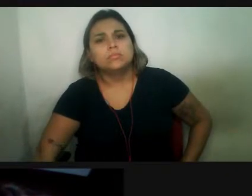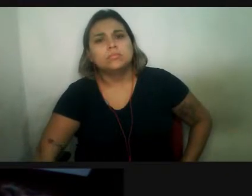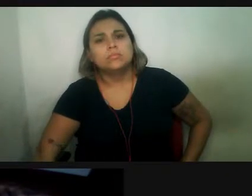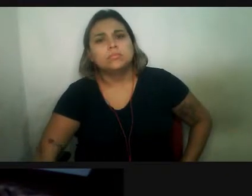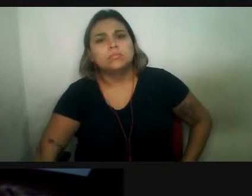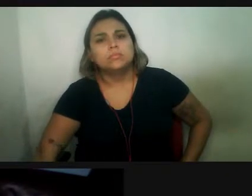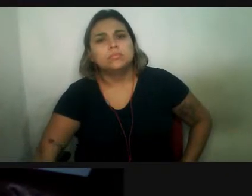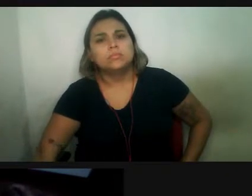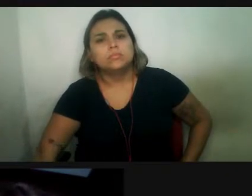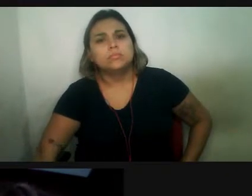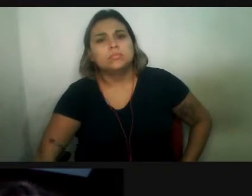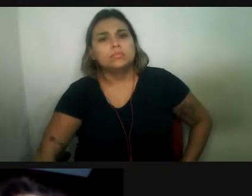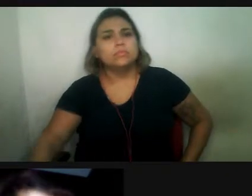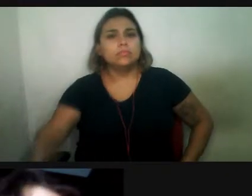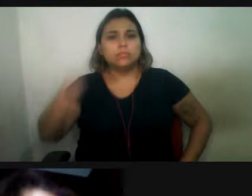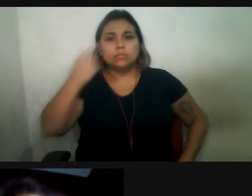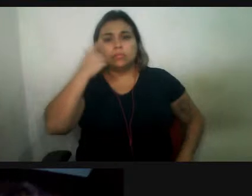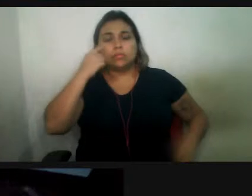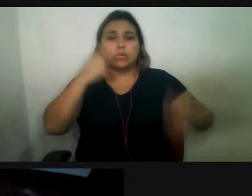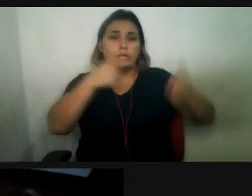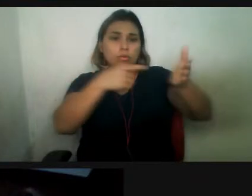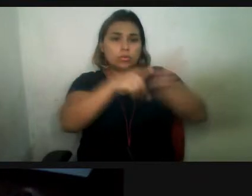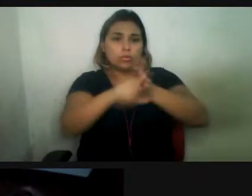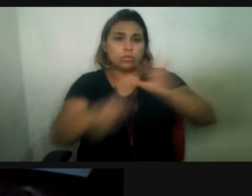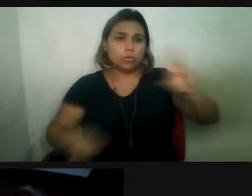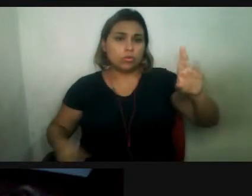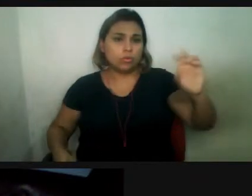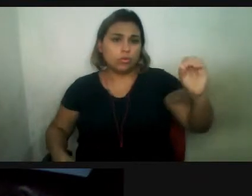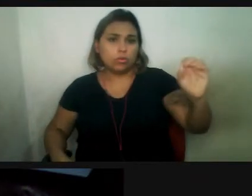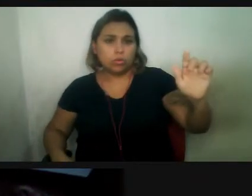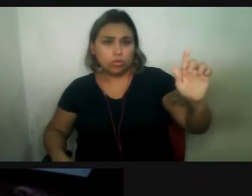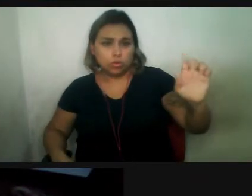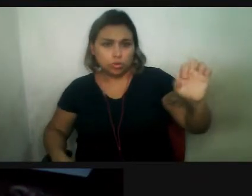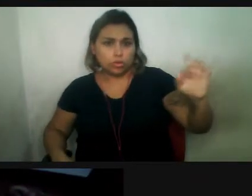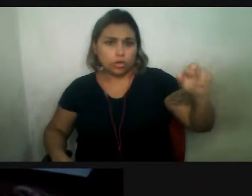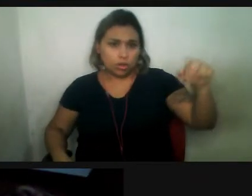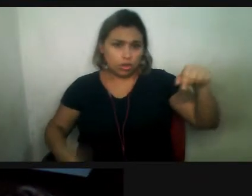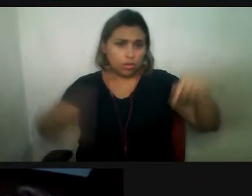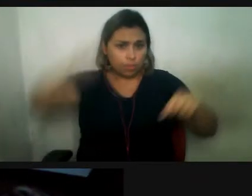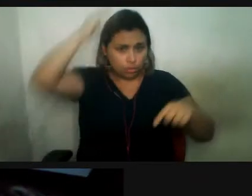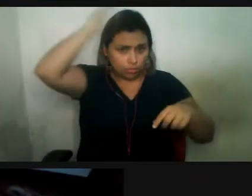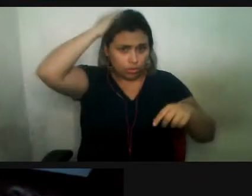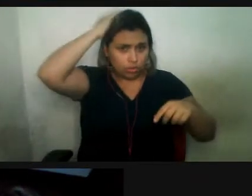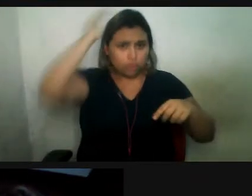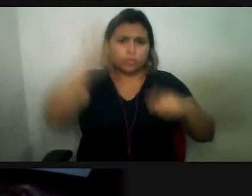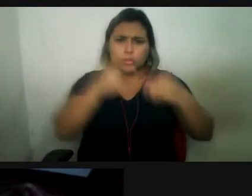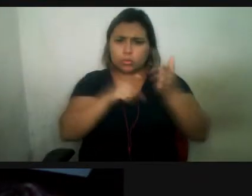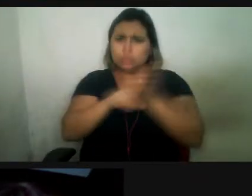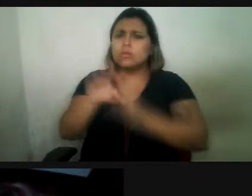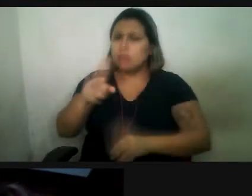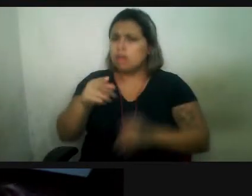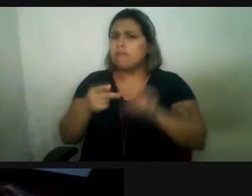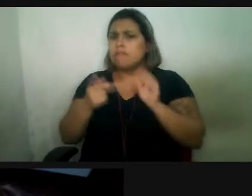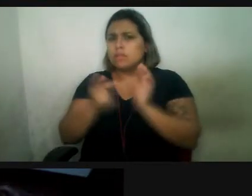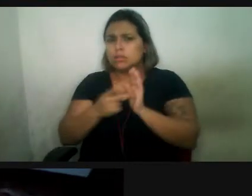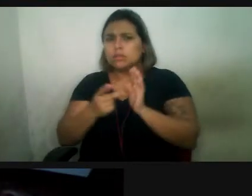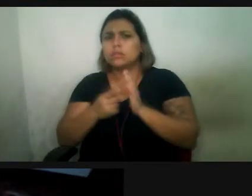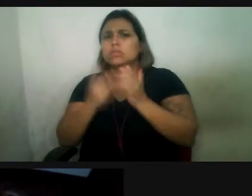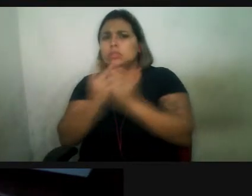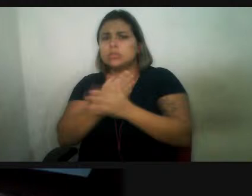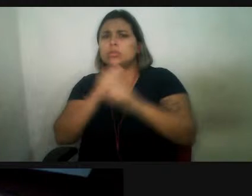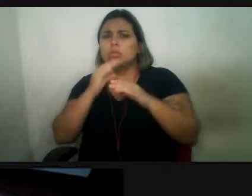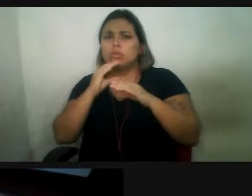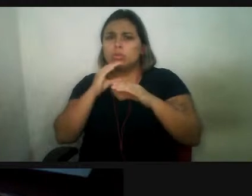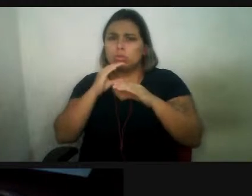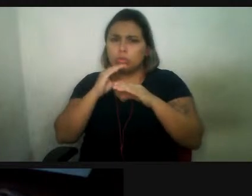Primeira pergunta é do Rogério. Pergunta de Belém do Pará. De fato, comunicações via rádio ou sonares interferem no